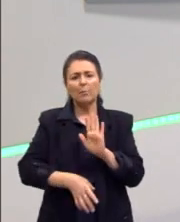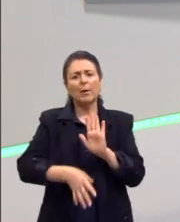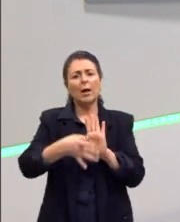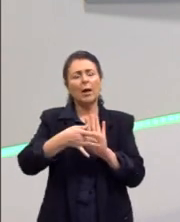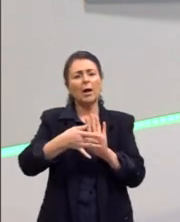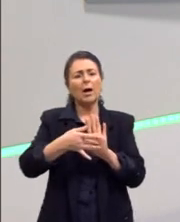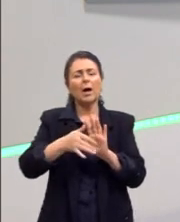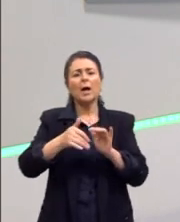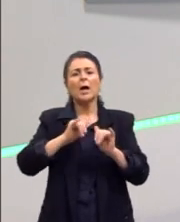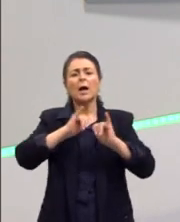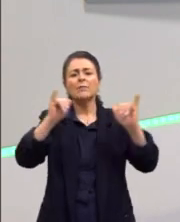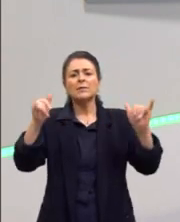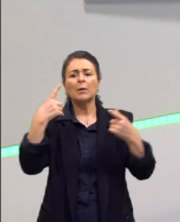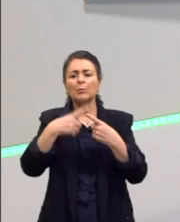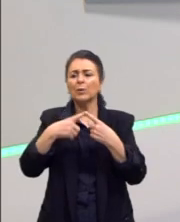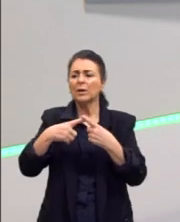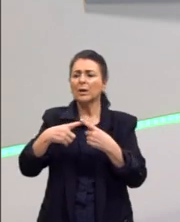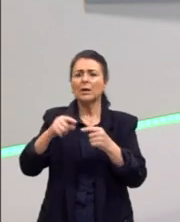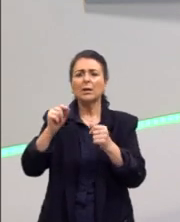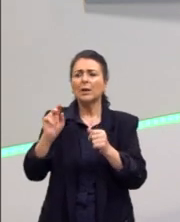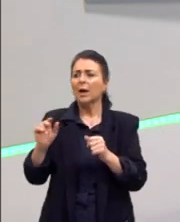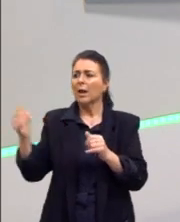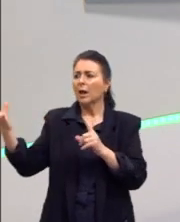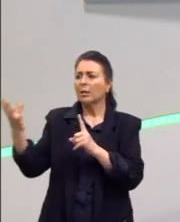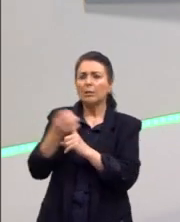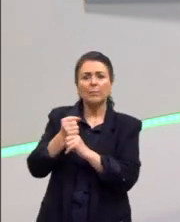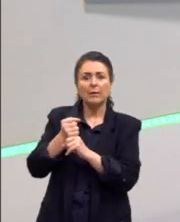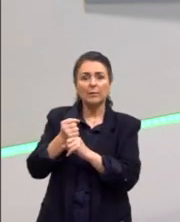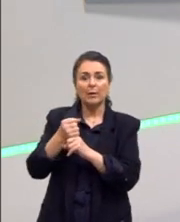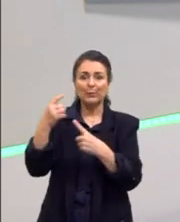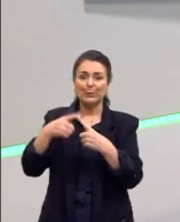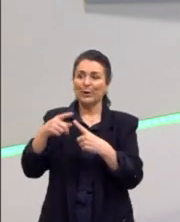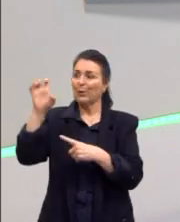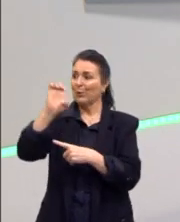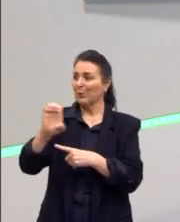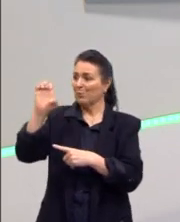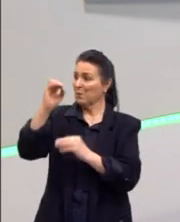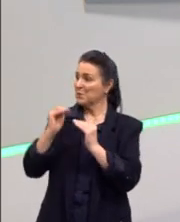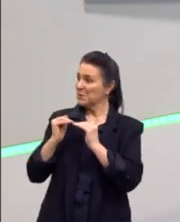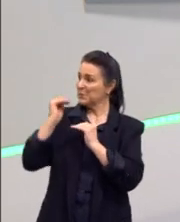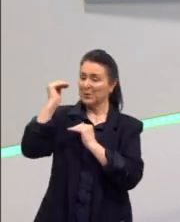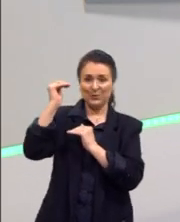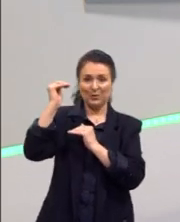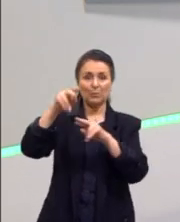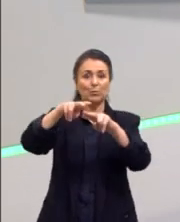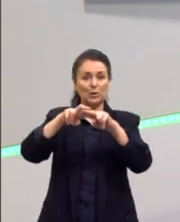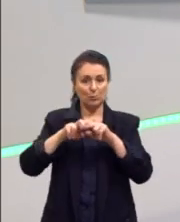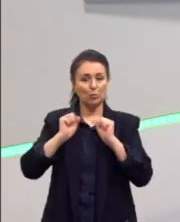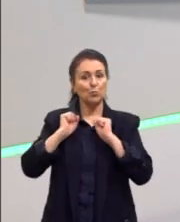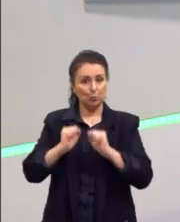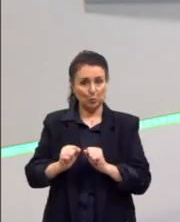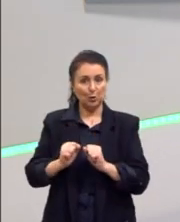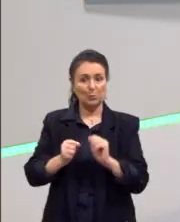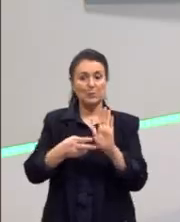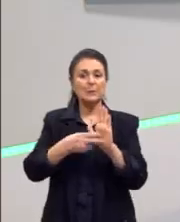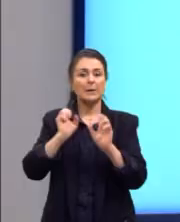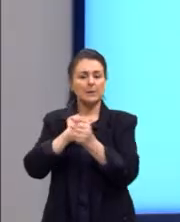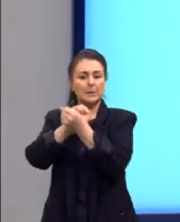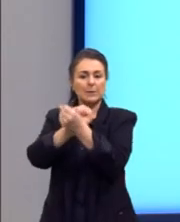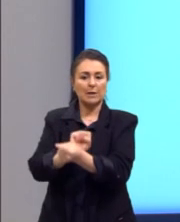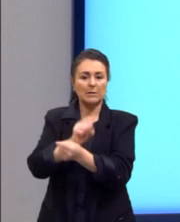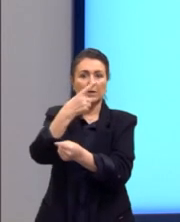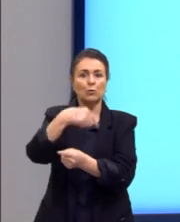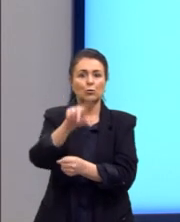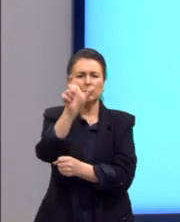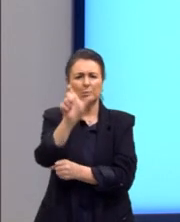dominação. Dizer, a gente é superior, então a gente tem que dominar esses povos e a gente está fazendo um bem para eles com isso. E